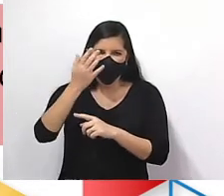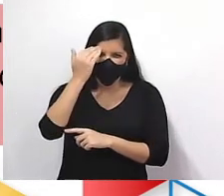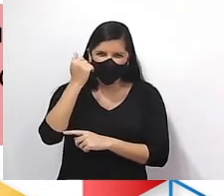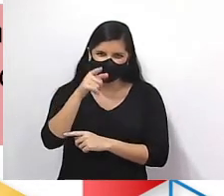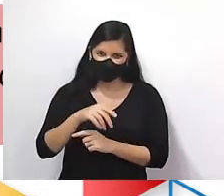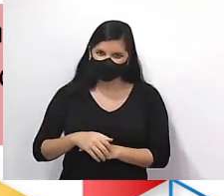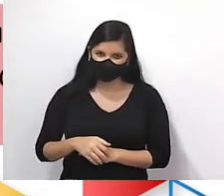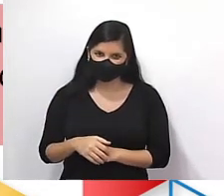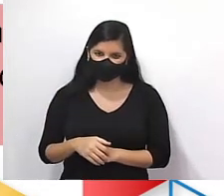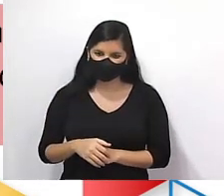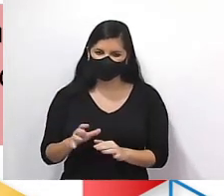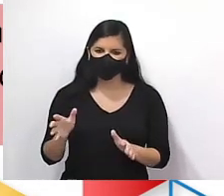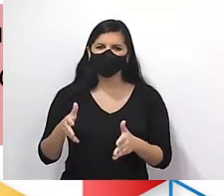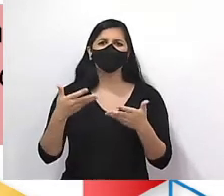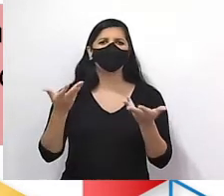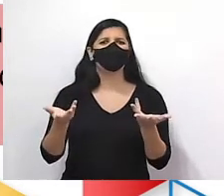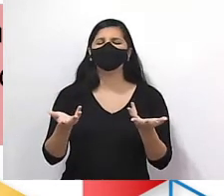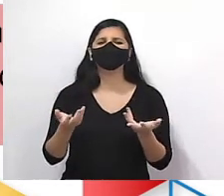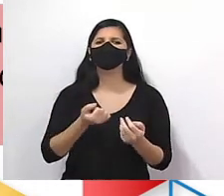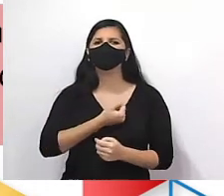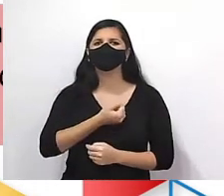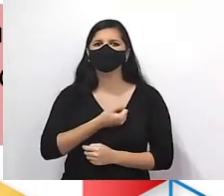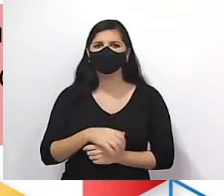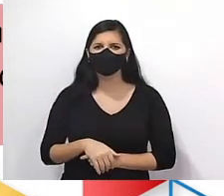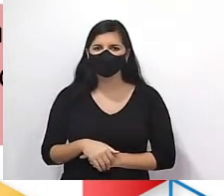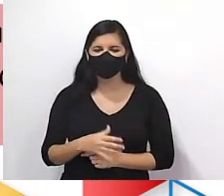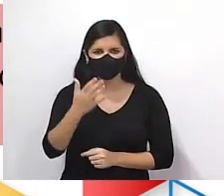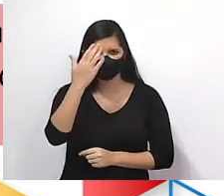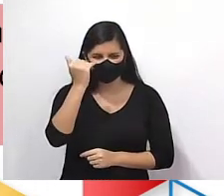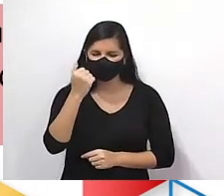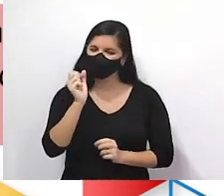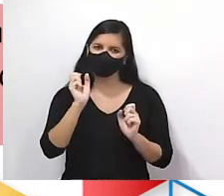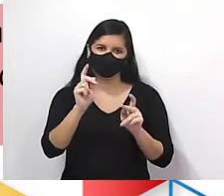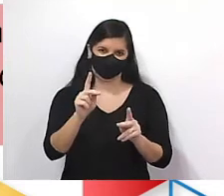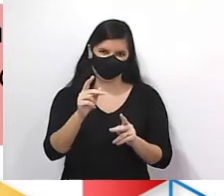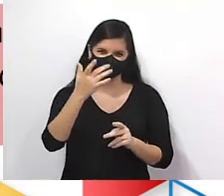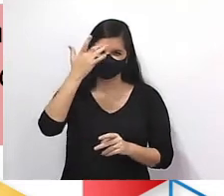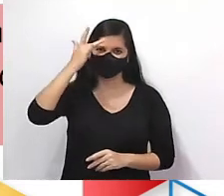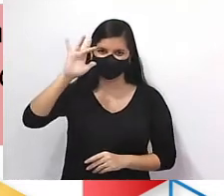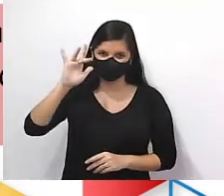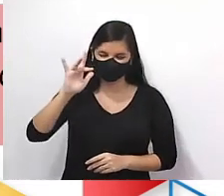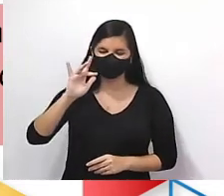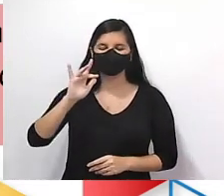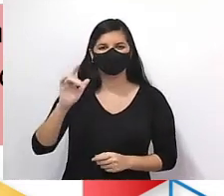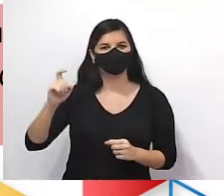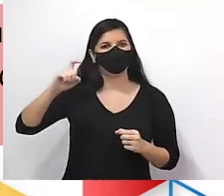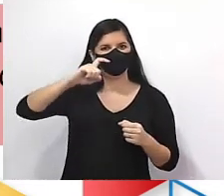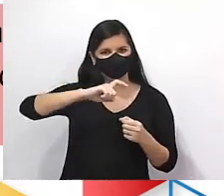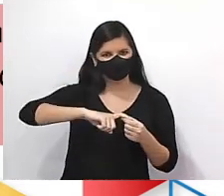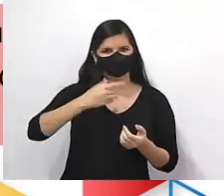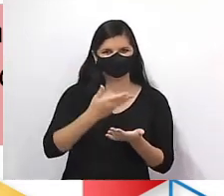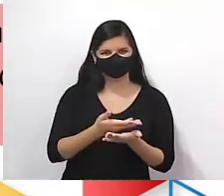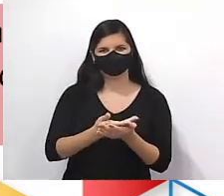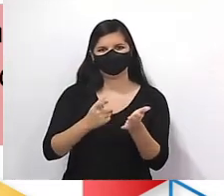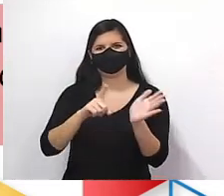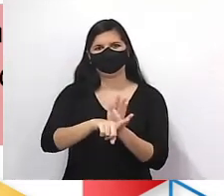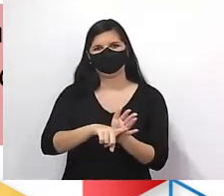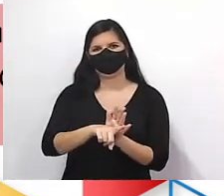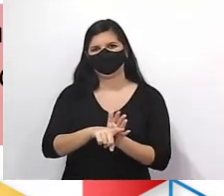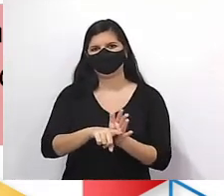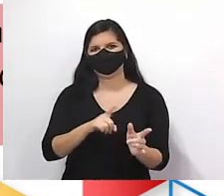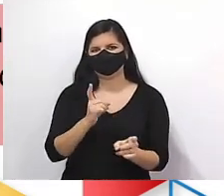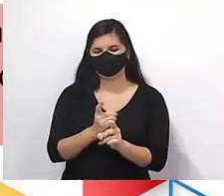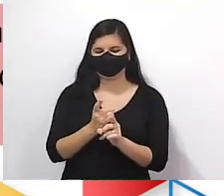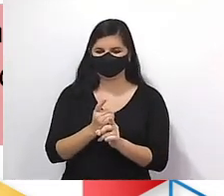são? Quais são esses números? Se você sabe, fechou a questão. Se não sabe, vai ter que voltar. Pesquisar um pouquinho pra poder